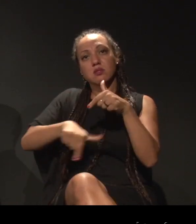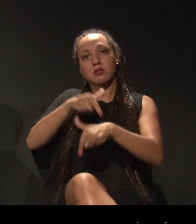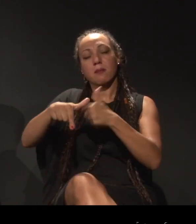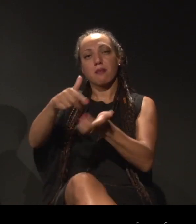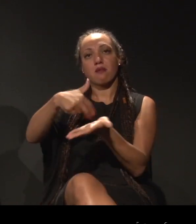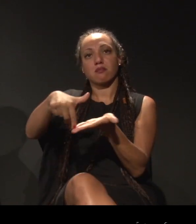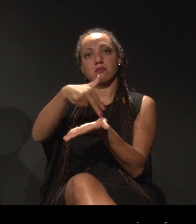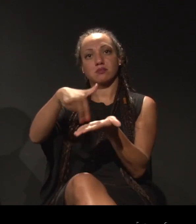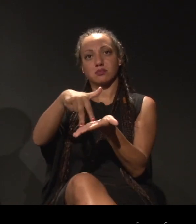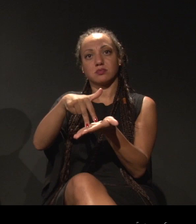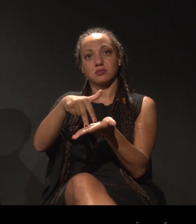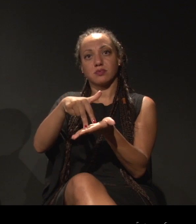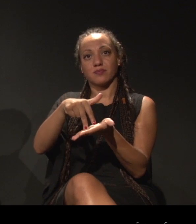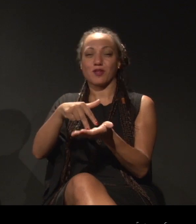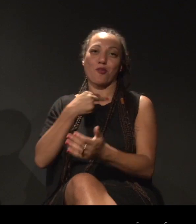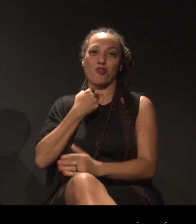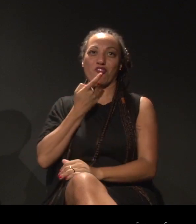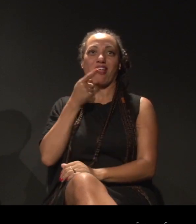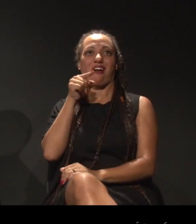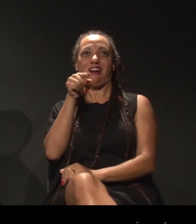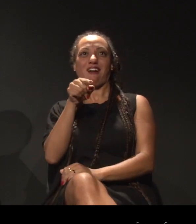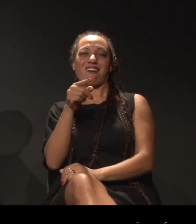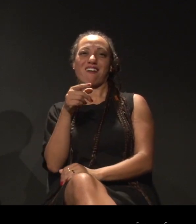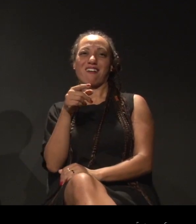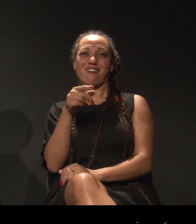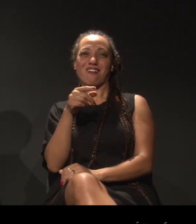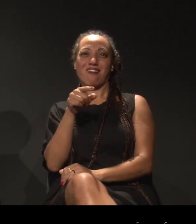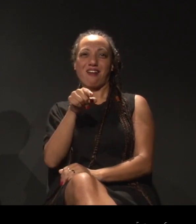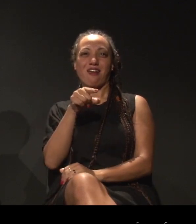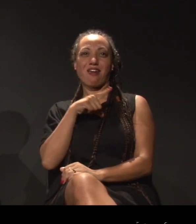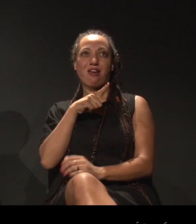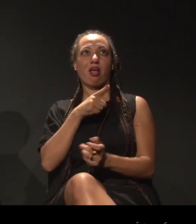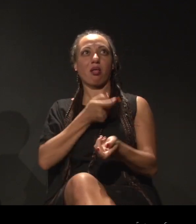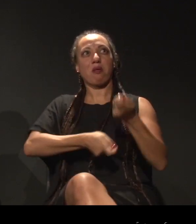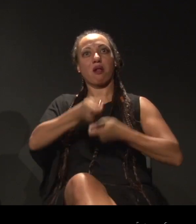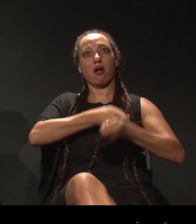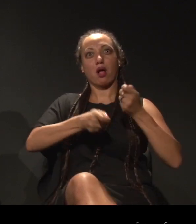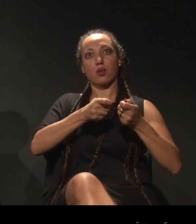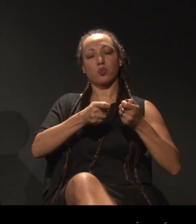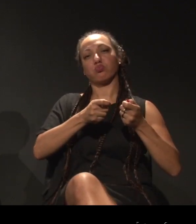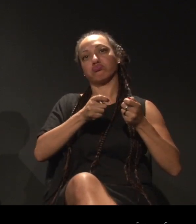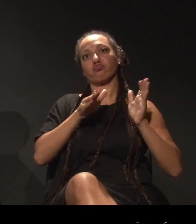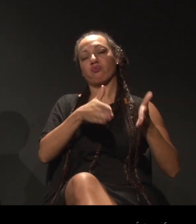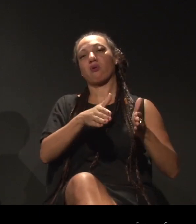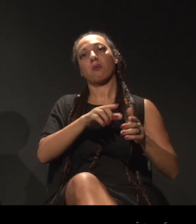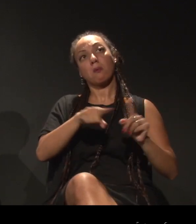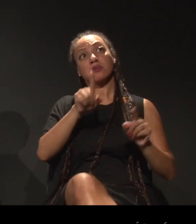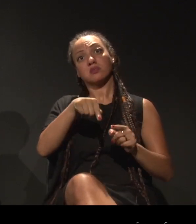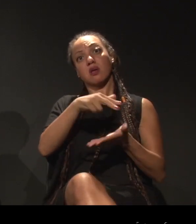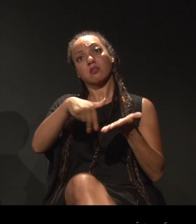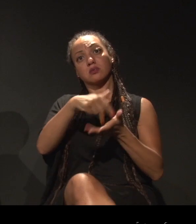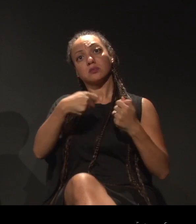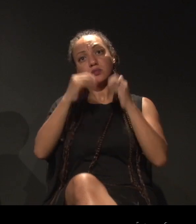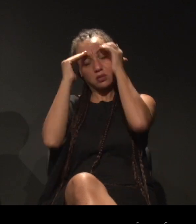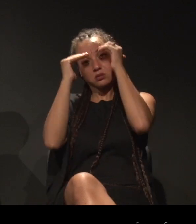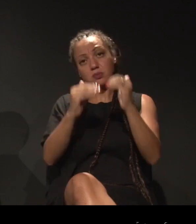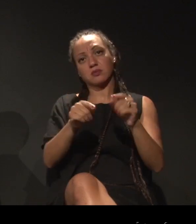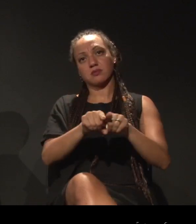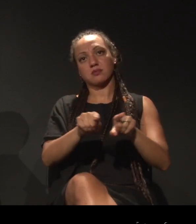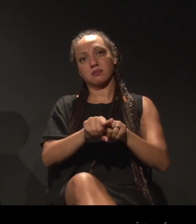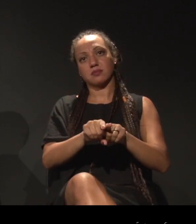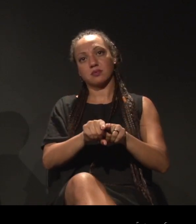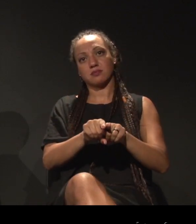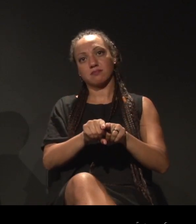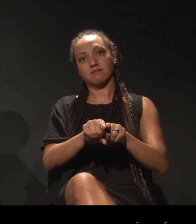também é dança. A gente não pode dizer que é só porque é cooptado pelo mercado. Aqui também é uma produção em dança e a gente precisa respeitar e também a gente